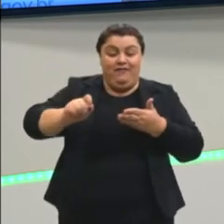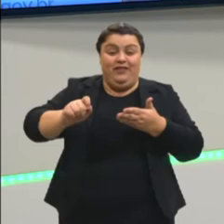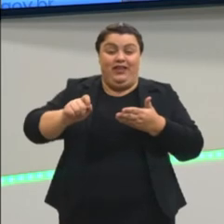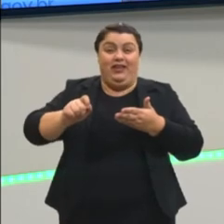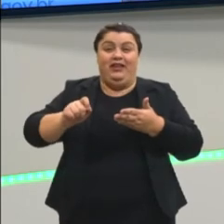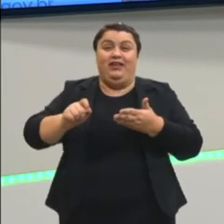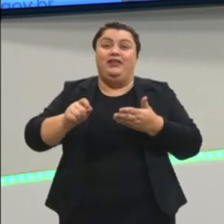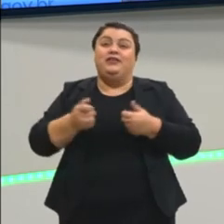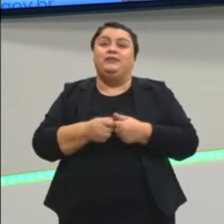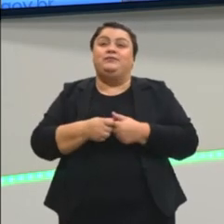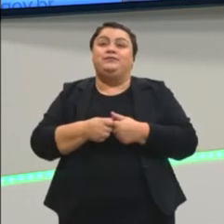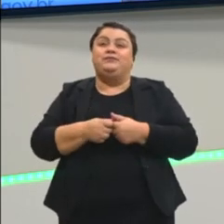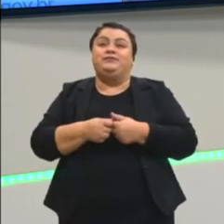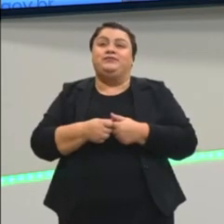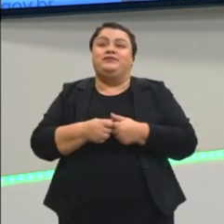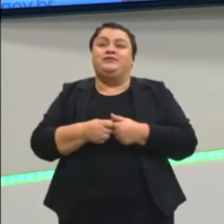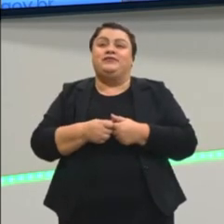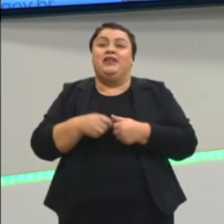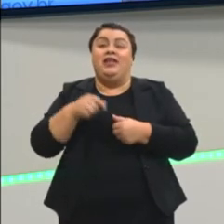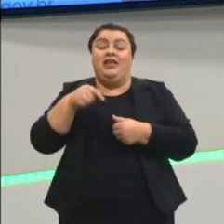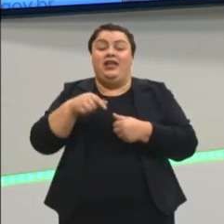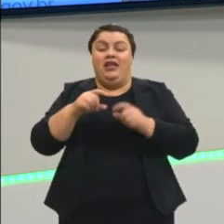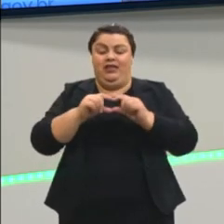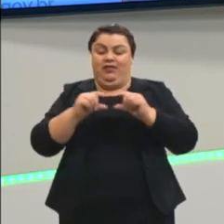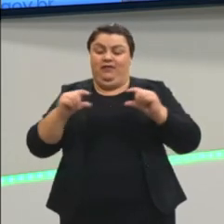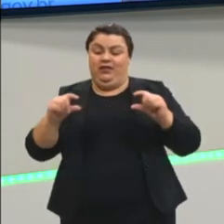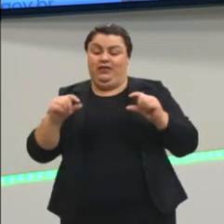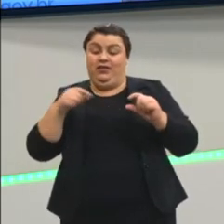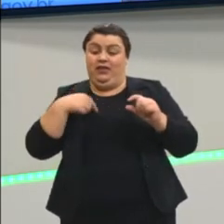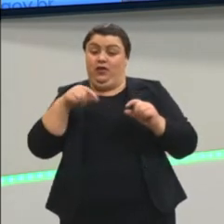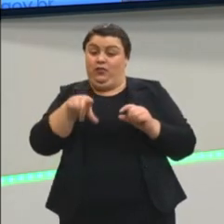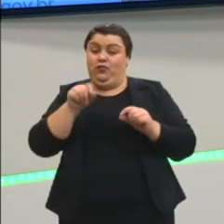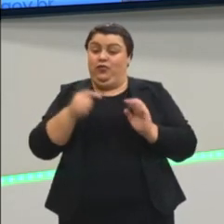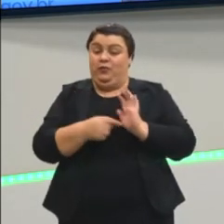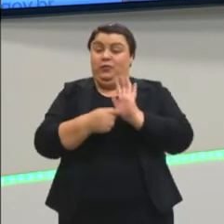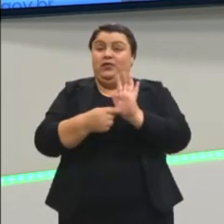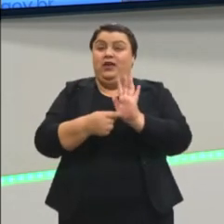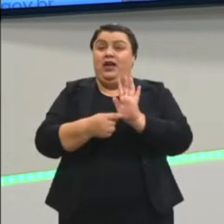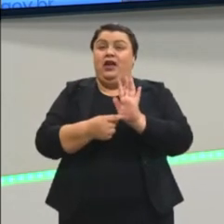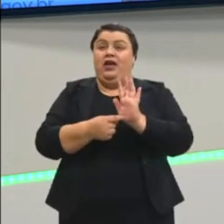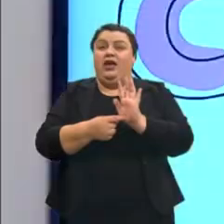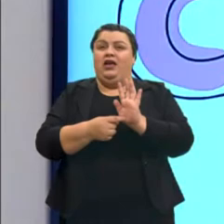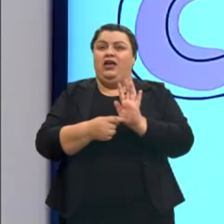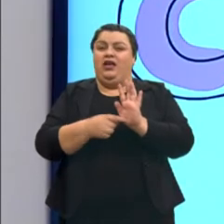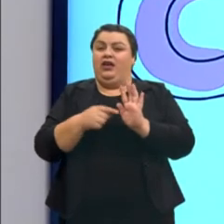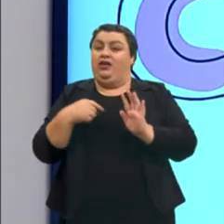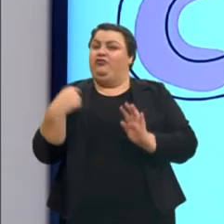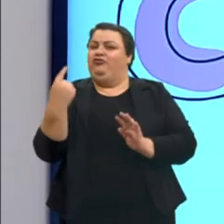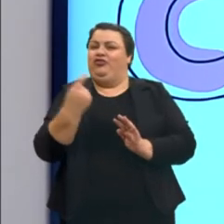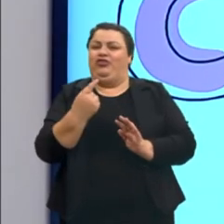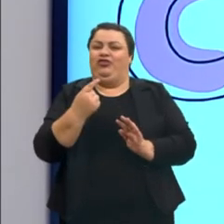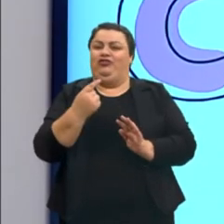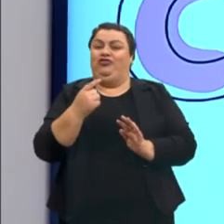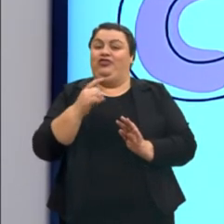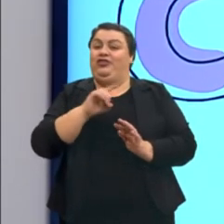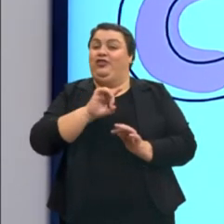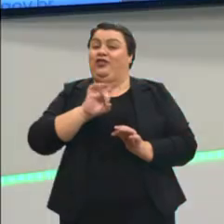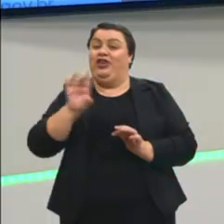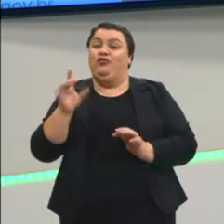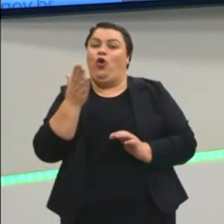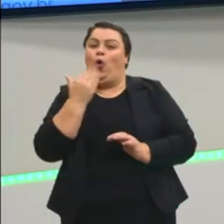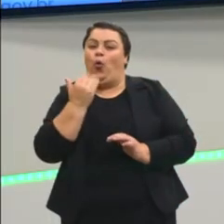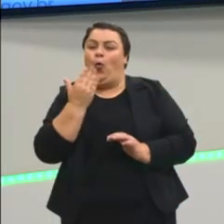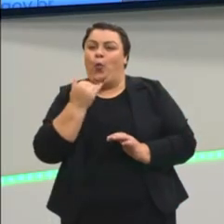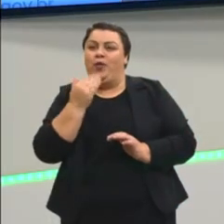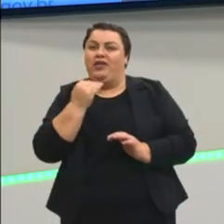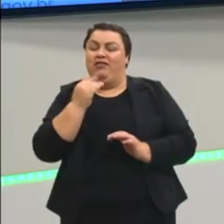sobre isso. E esse trecho que eu selecionei para trazer para vocês é A gente não quer só comida.